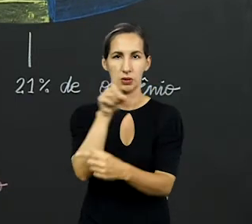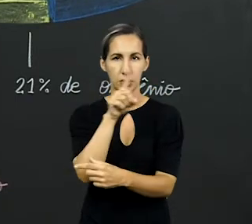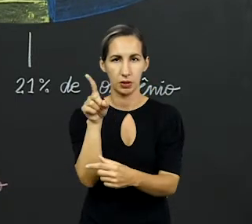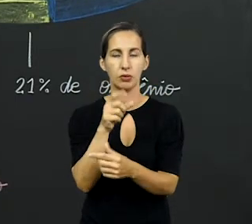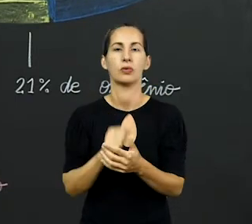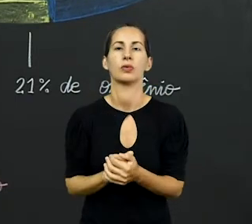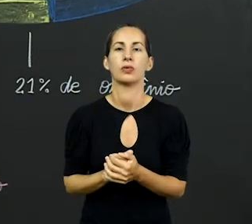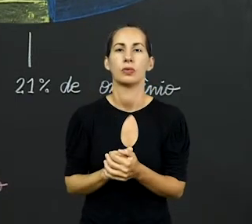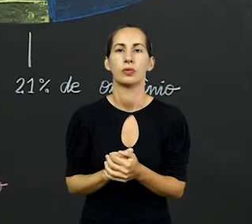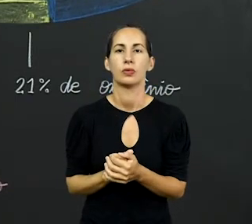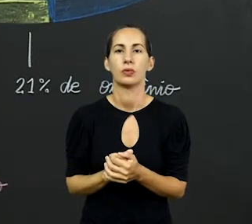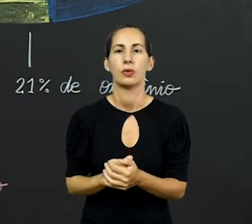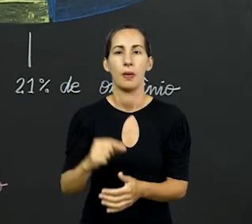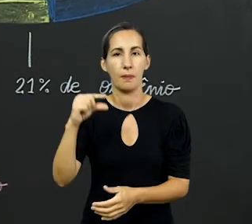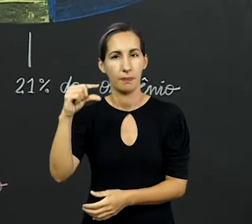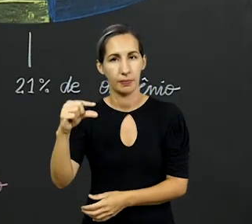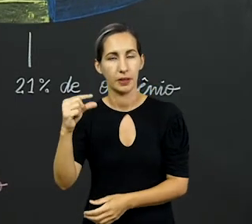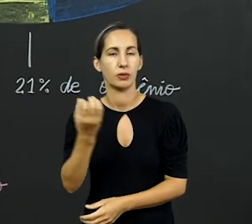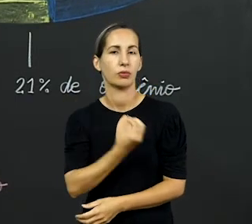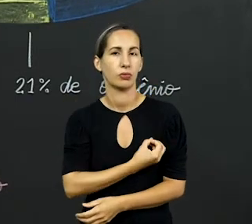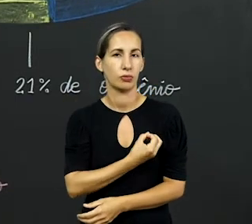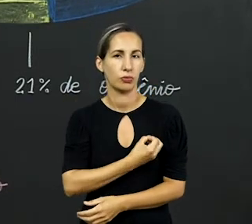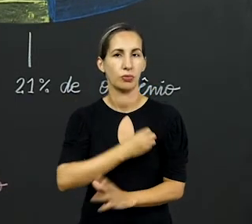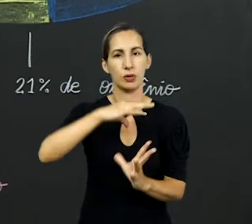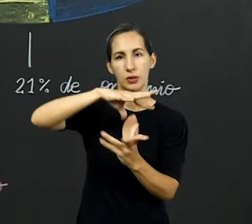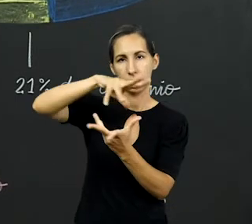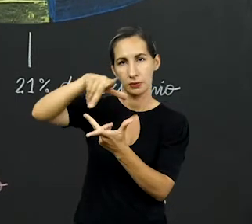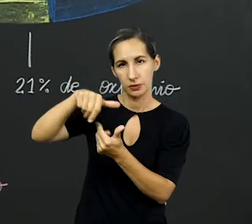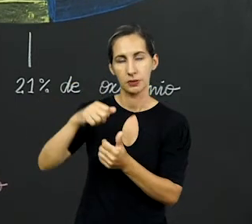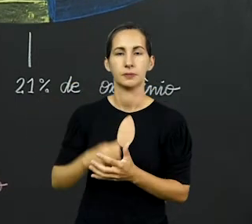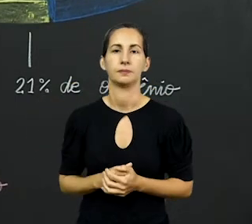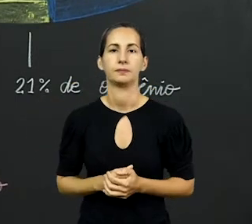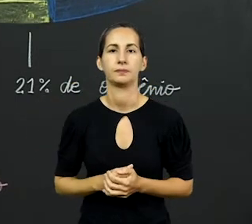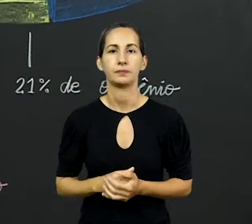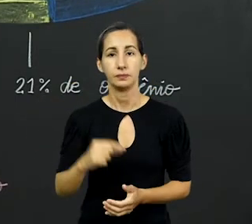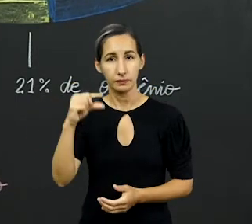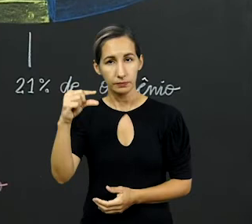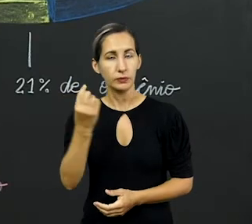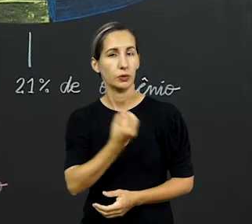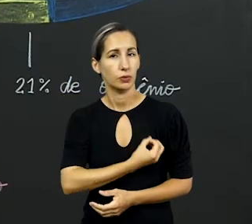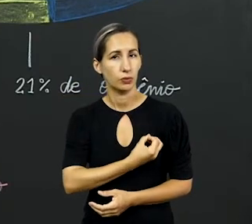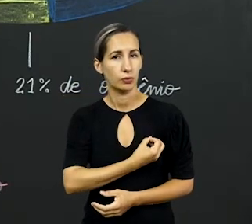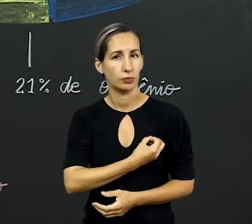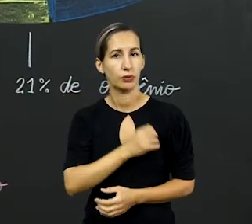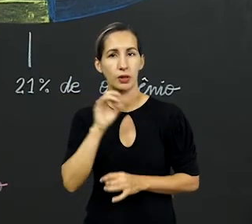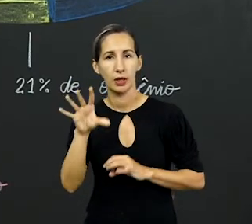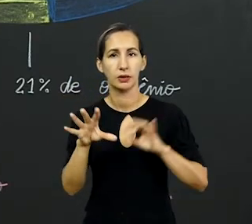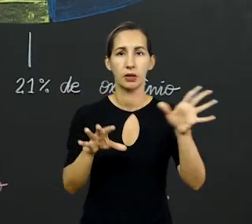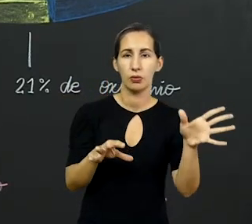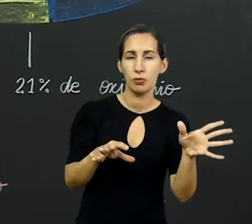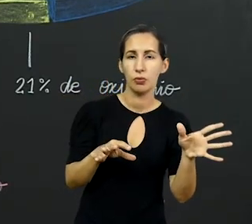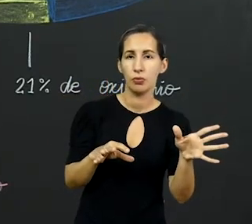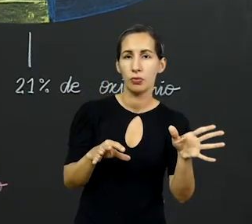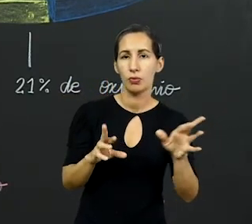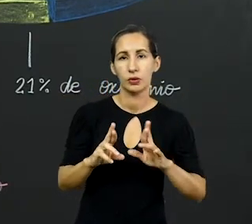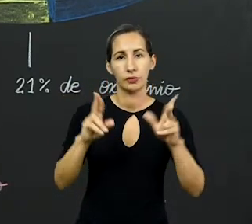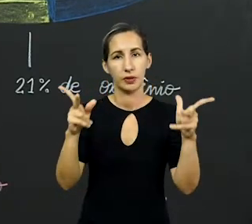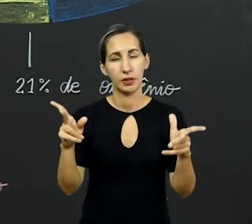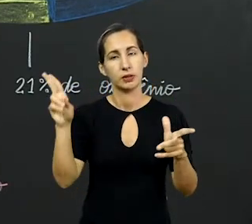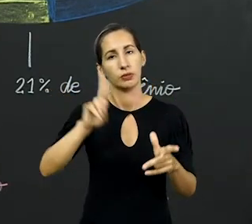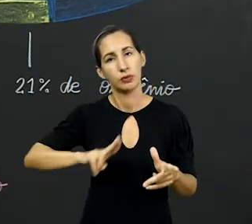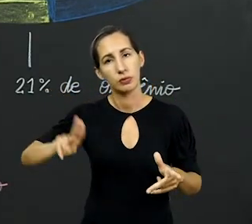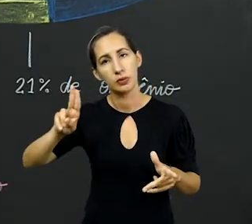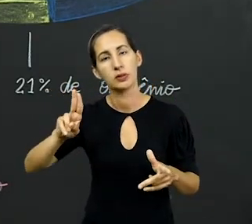E eles estão em pequena quantidade na atmosfera. Pequenas quantidades, porém cada um com utilidades diversas.